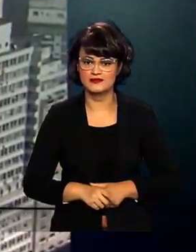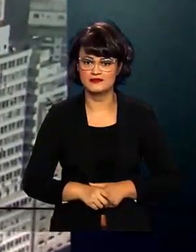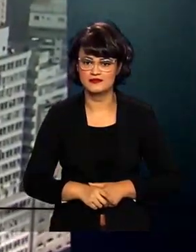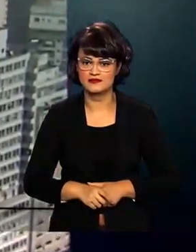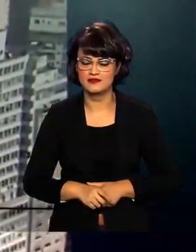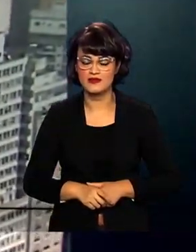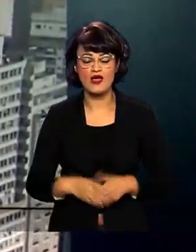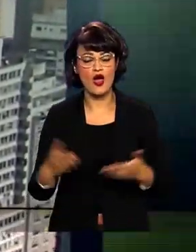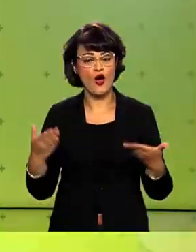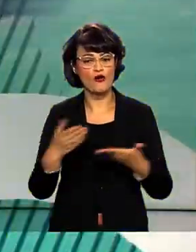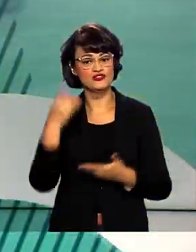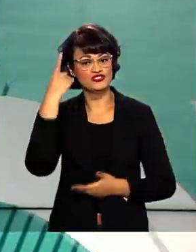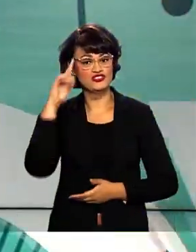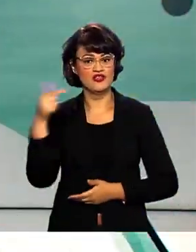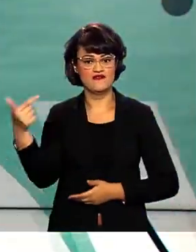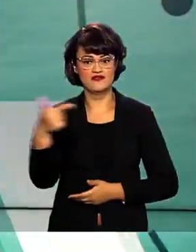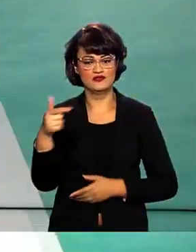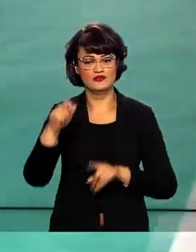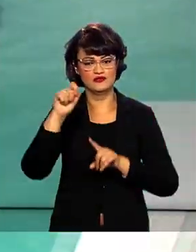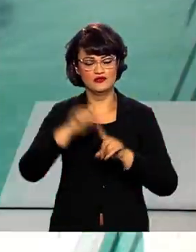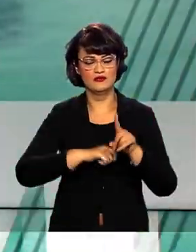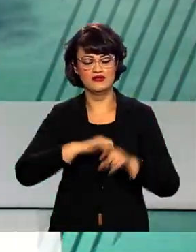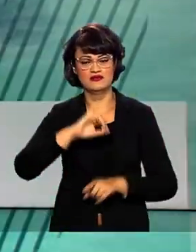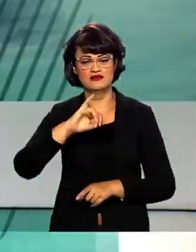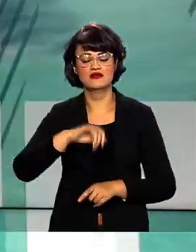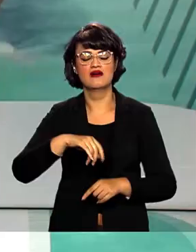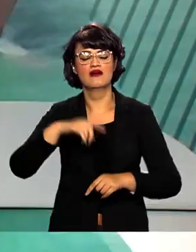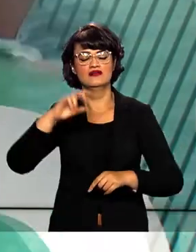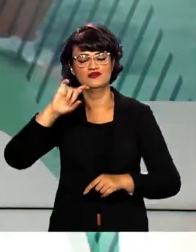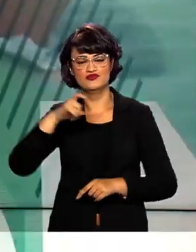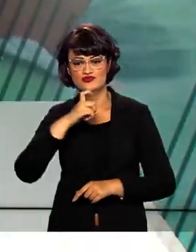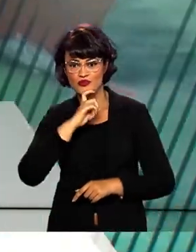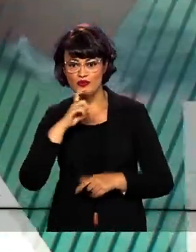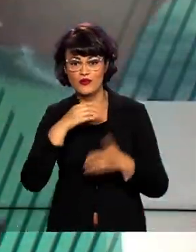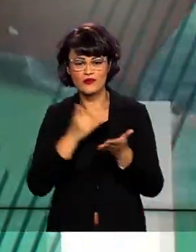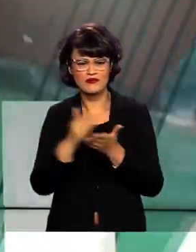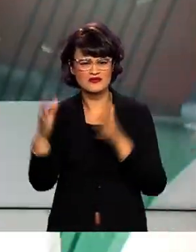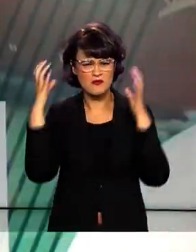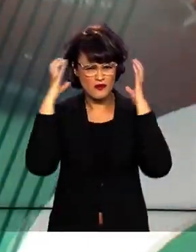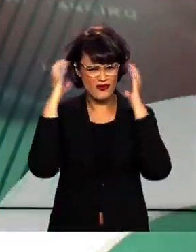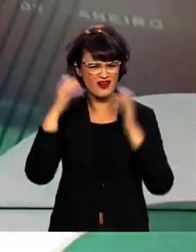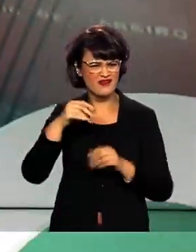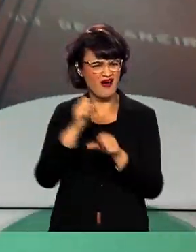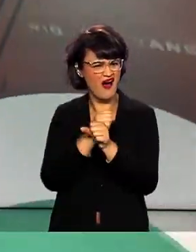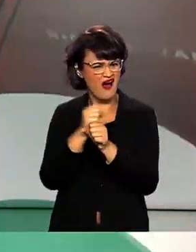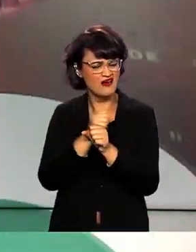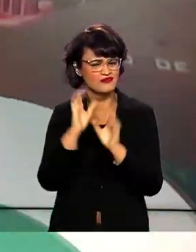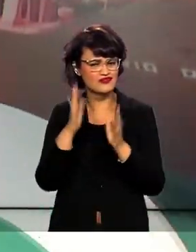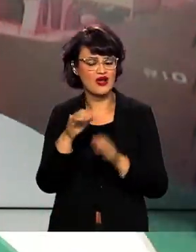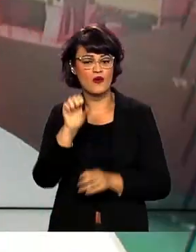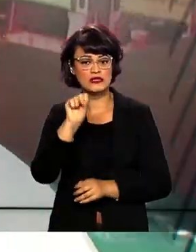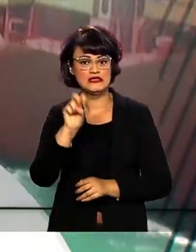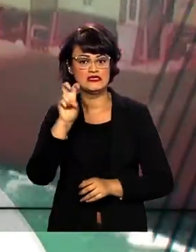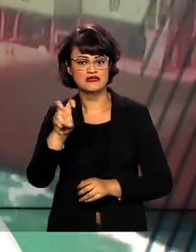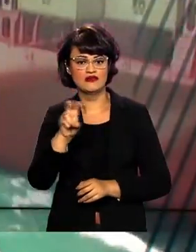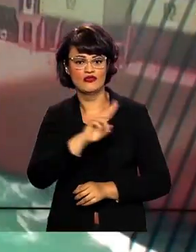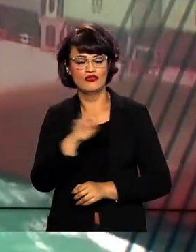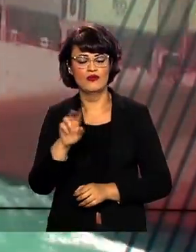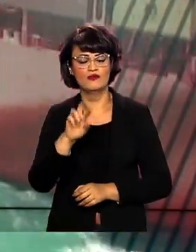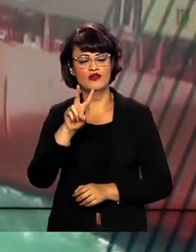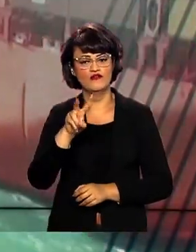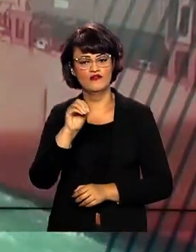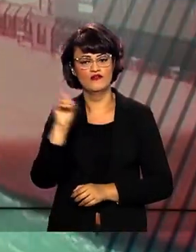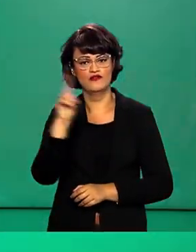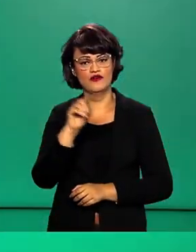Neste dia 22 de julho, a Voz do Brasil, o programa de rádio mais antigo do país, completa 85 anos